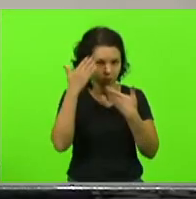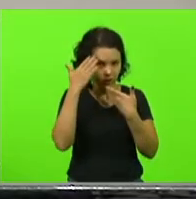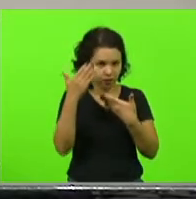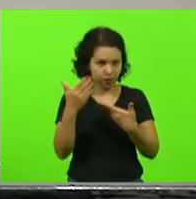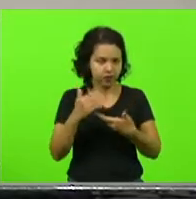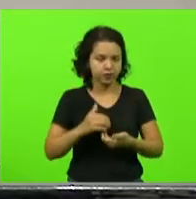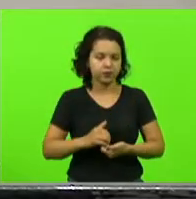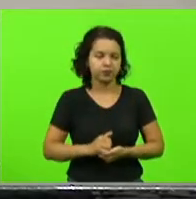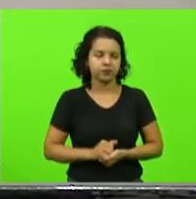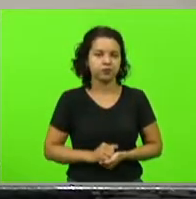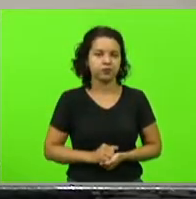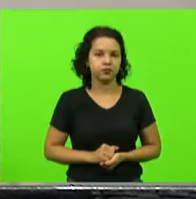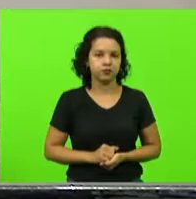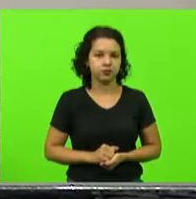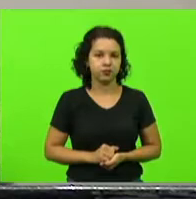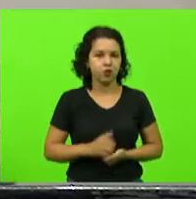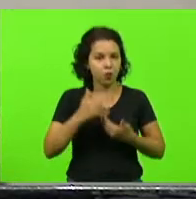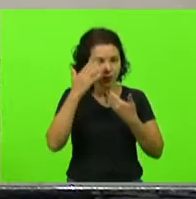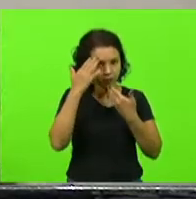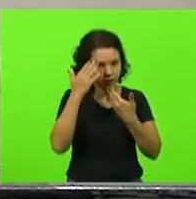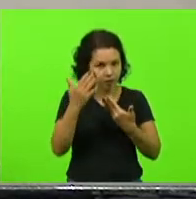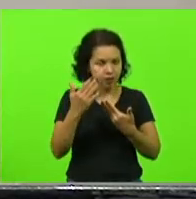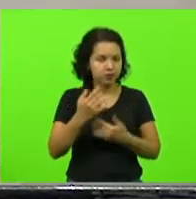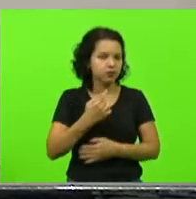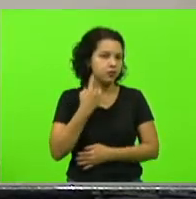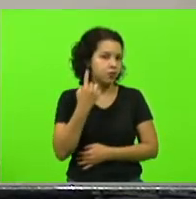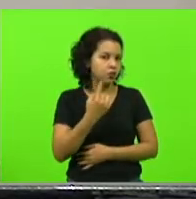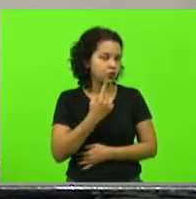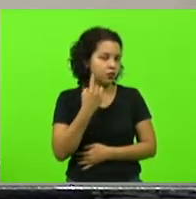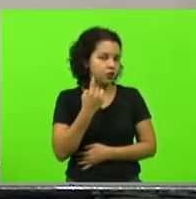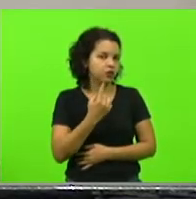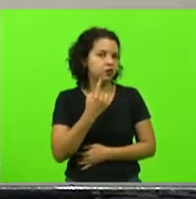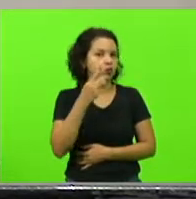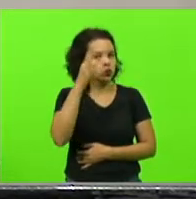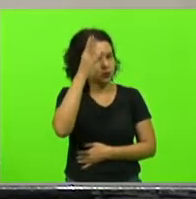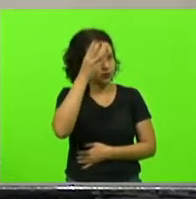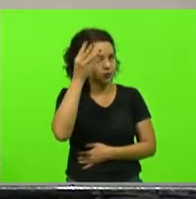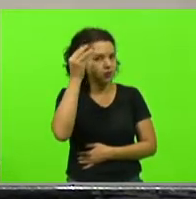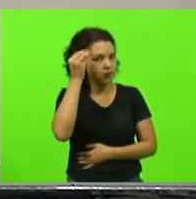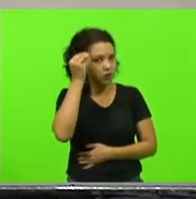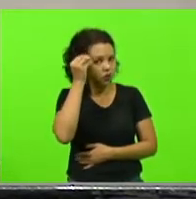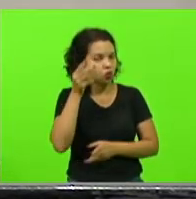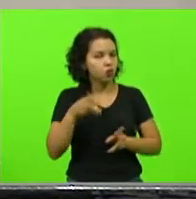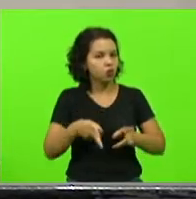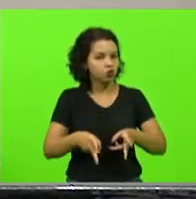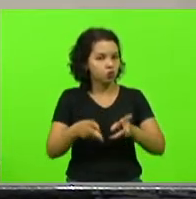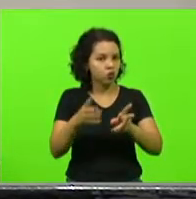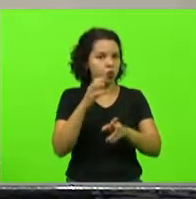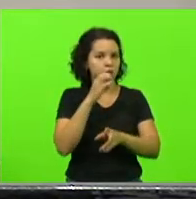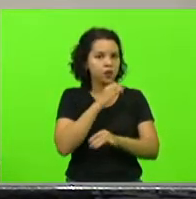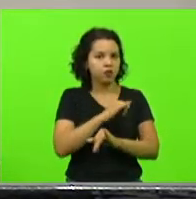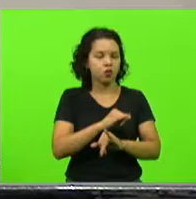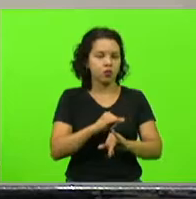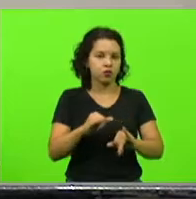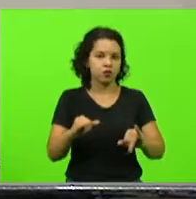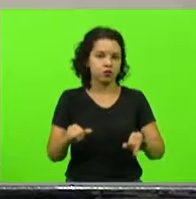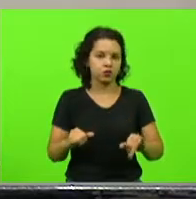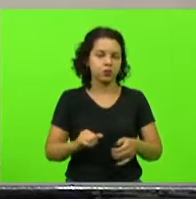Obrigado deputado Luciane Carminati, ainda em breves comunicações,